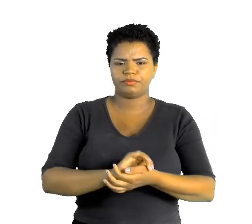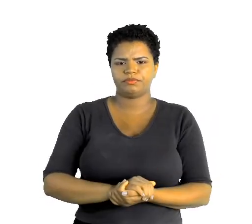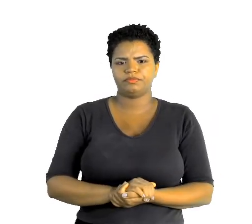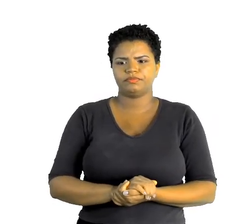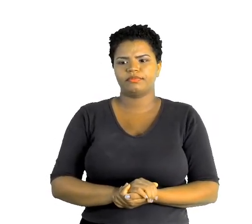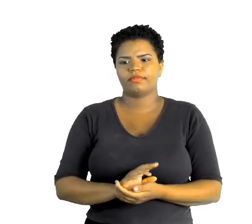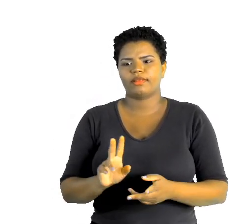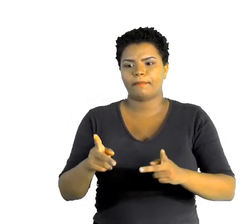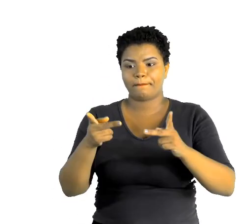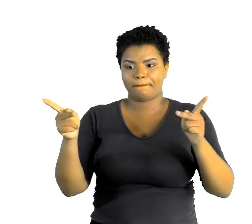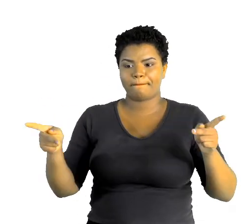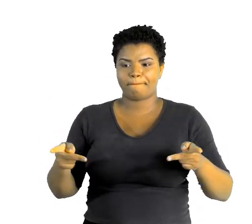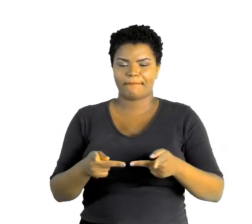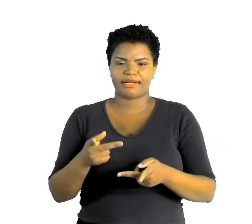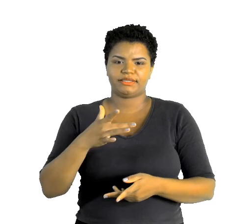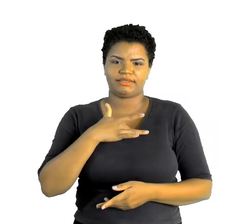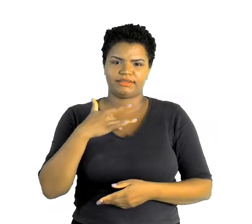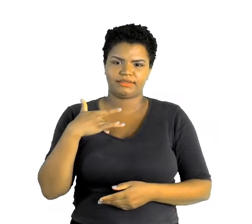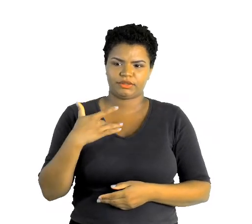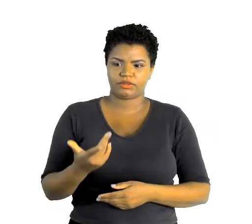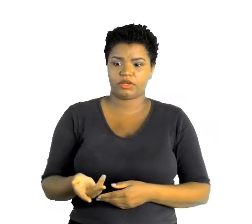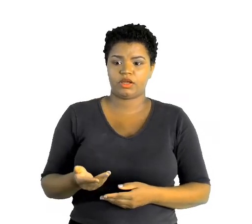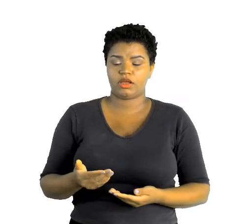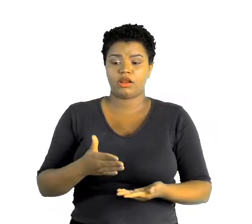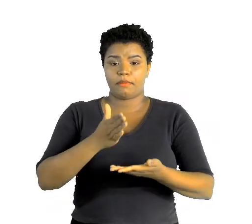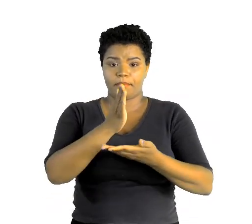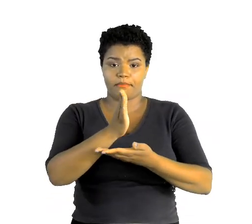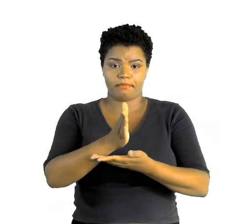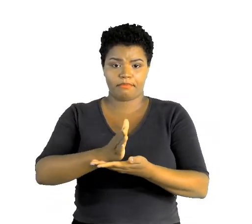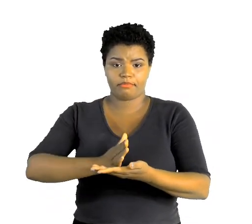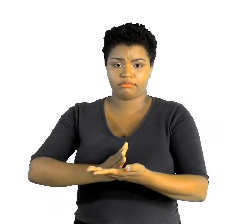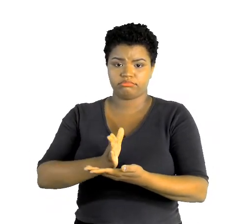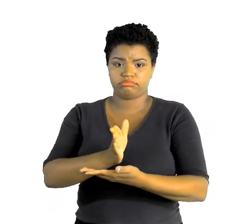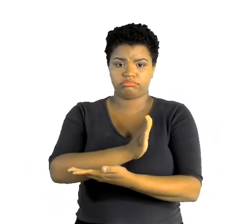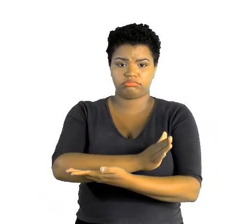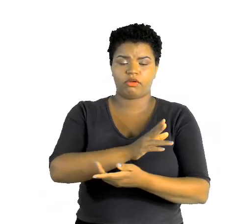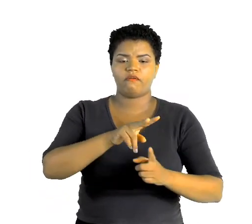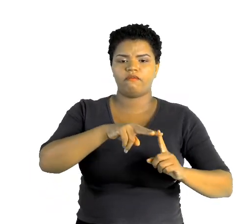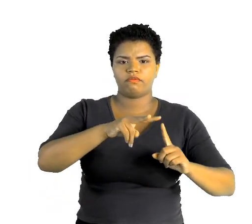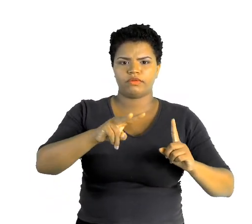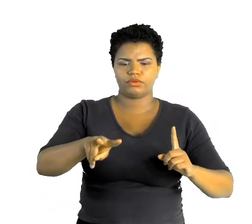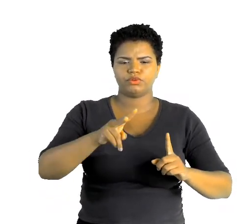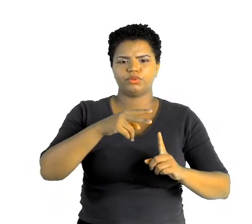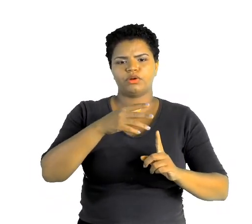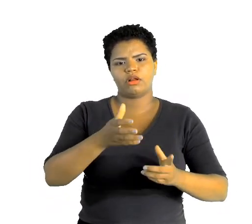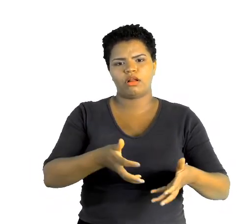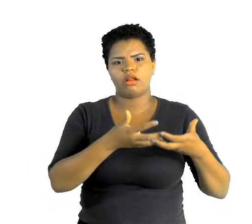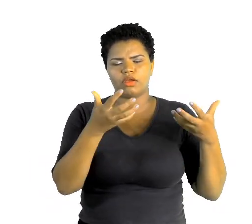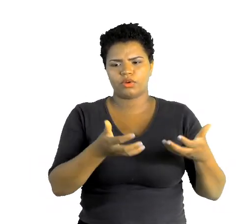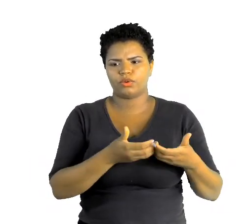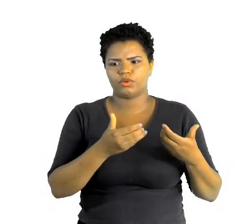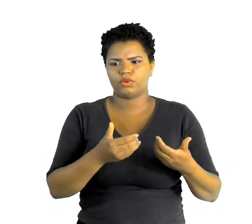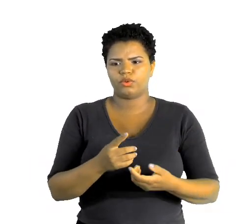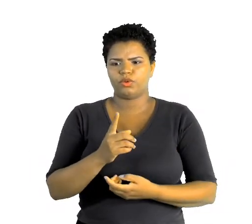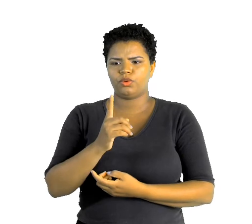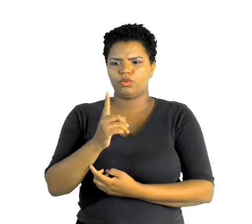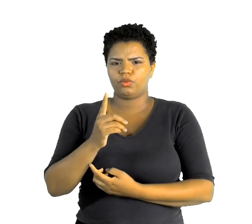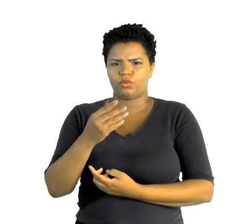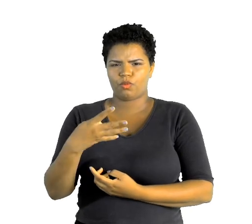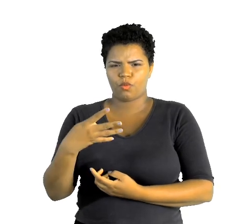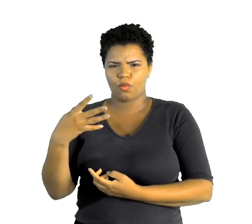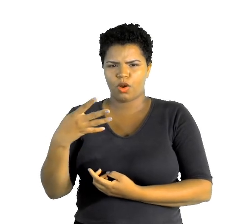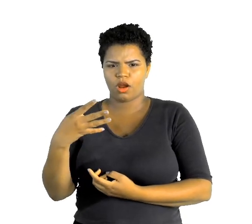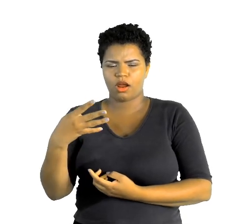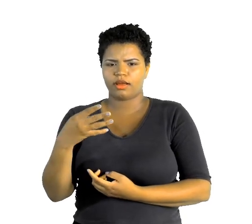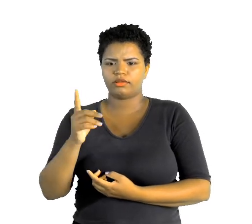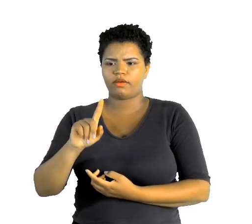saudável. Metade do prato, verduras e legumes. Um quarto do prato, carboidratos, a fonte de